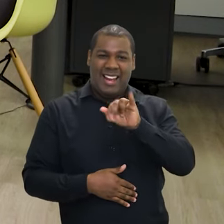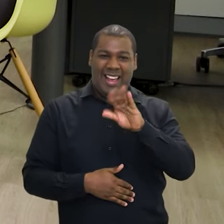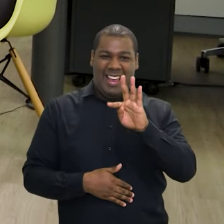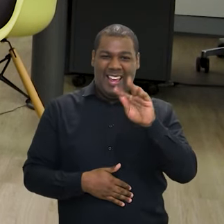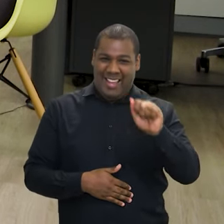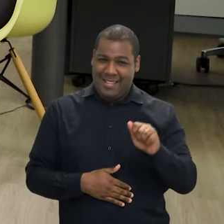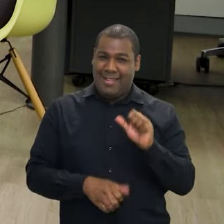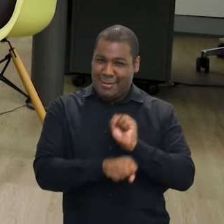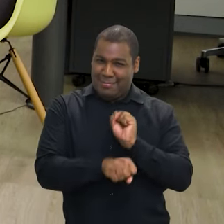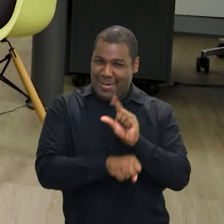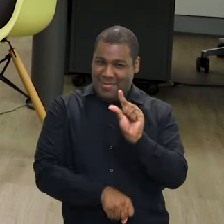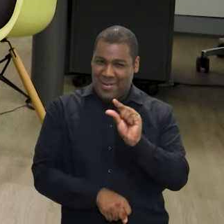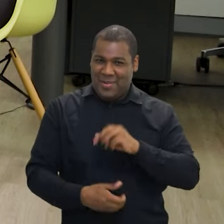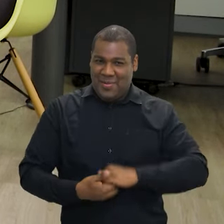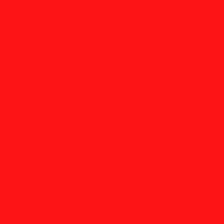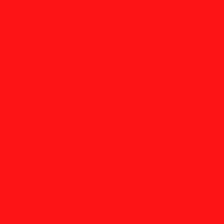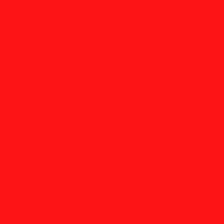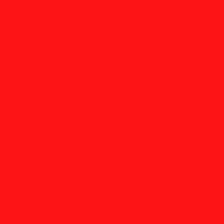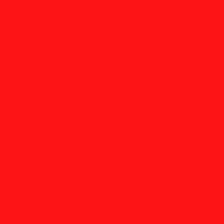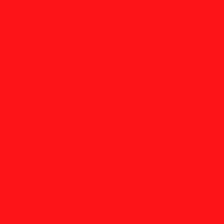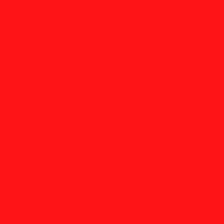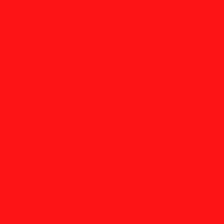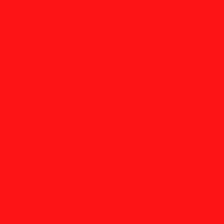secretária Rita Oliveira. Não saia daí!